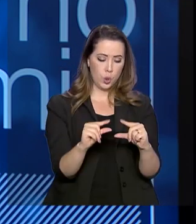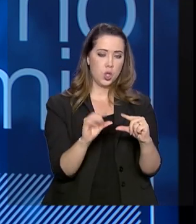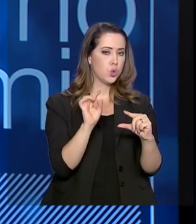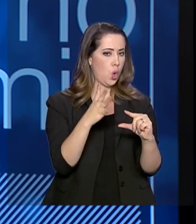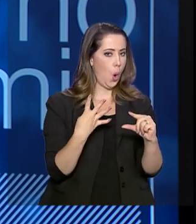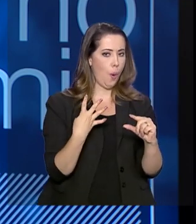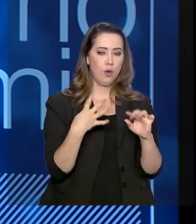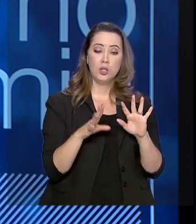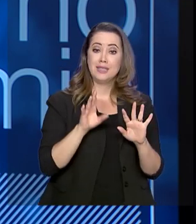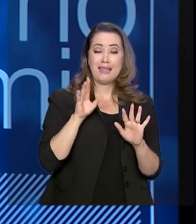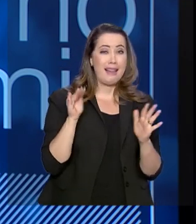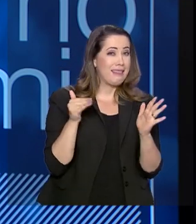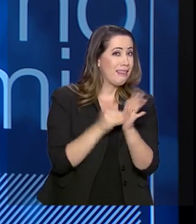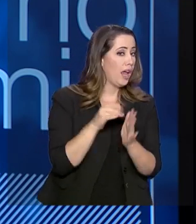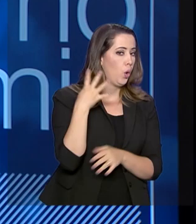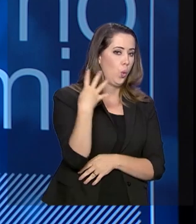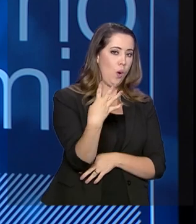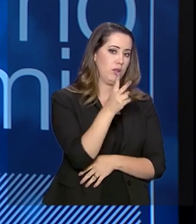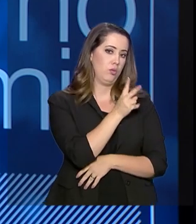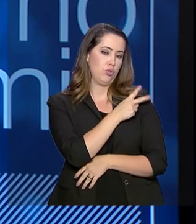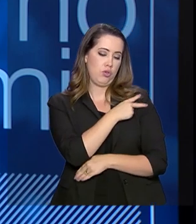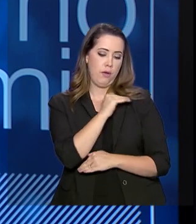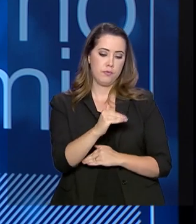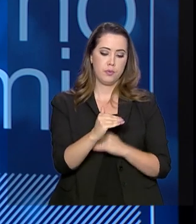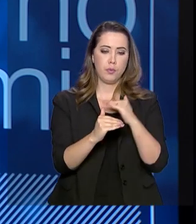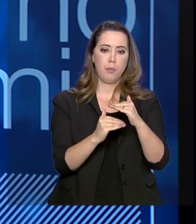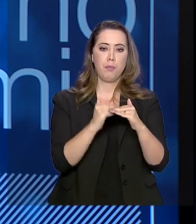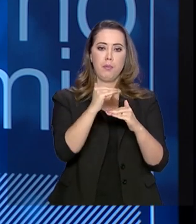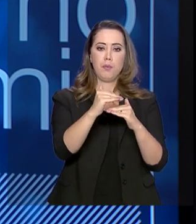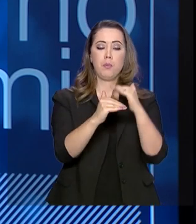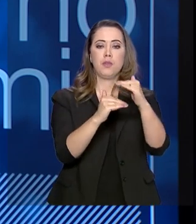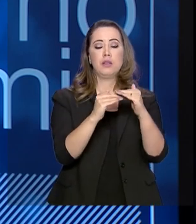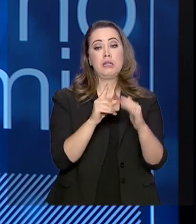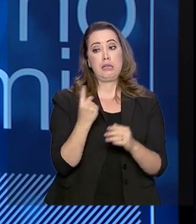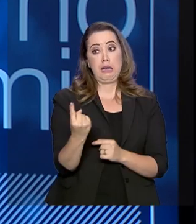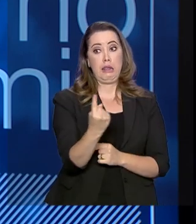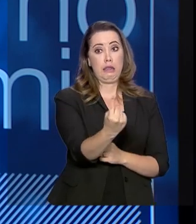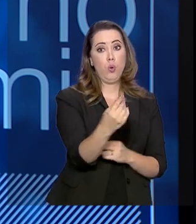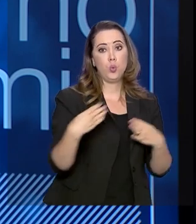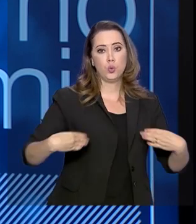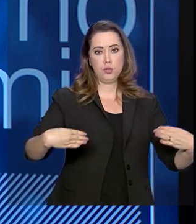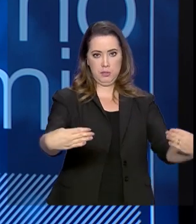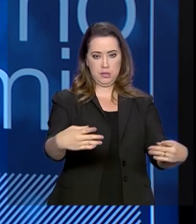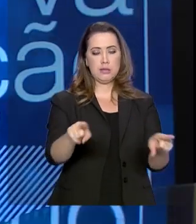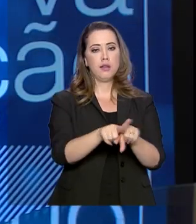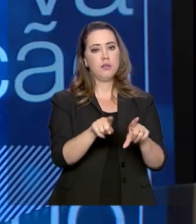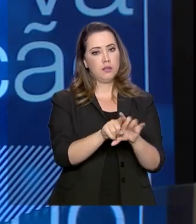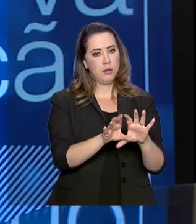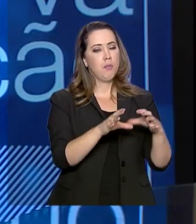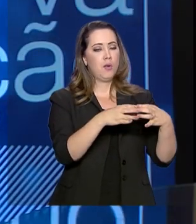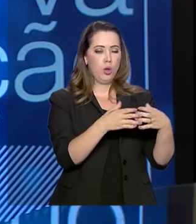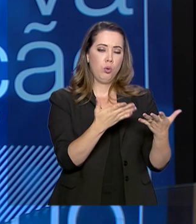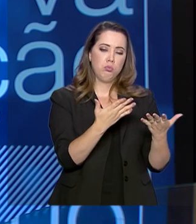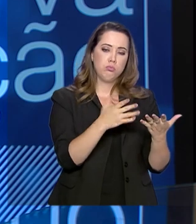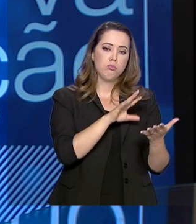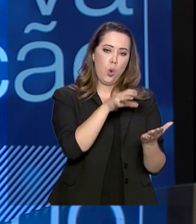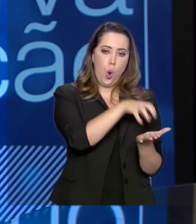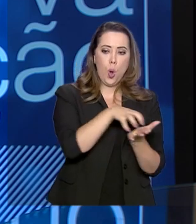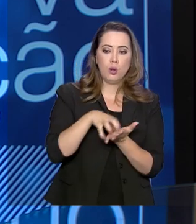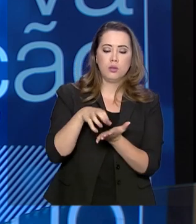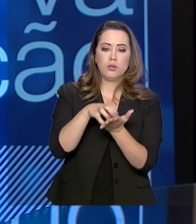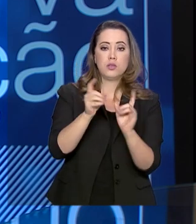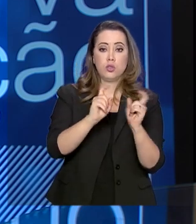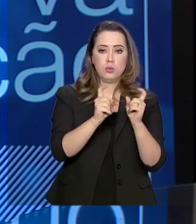quatro níveis de tomadas de decisão em cada um dos ministérios e entidades da administração pública. E os processos envolvem